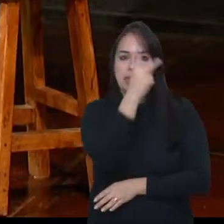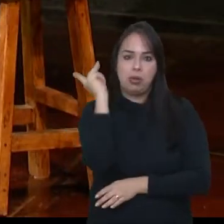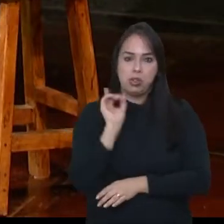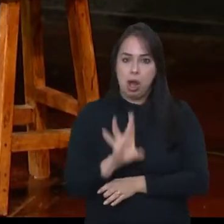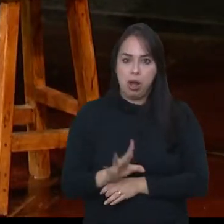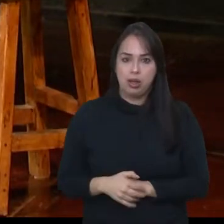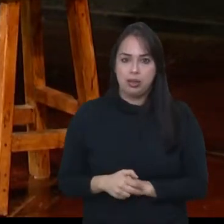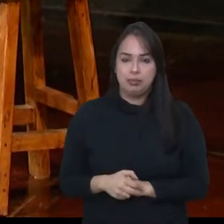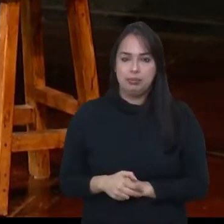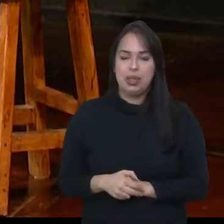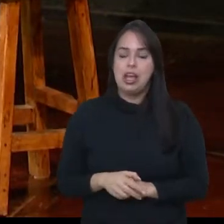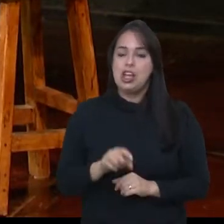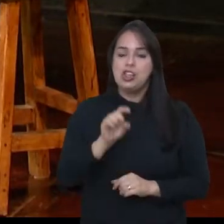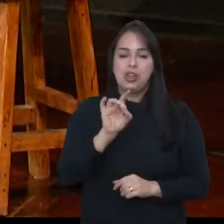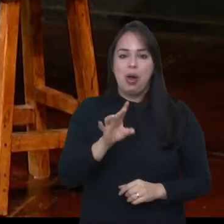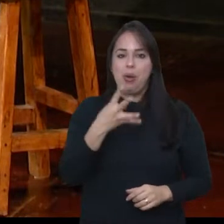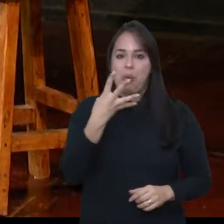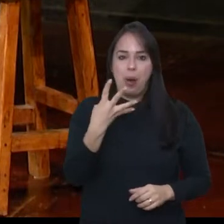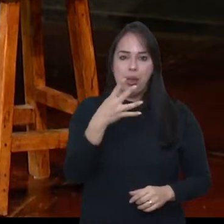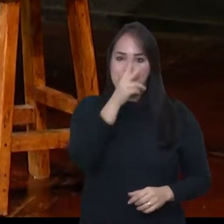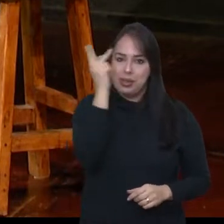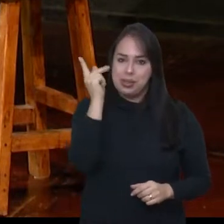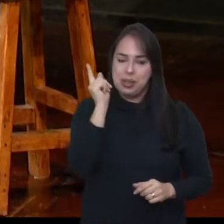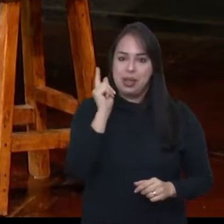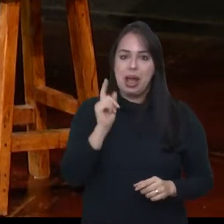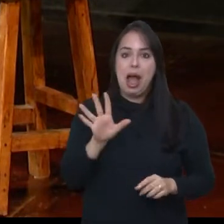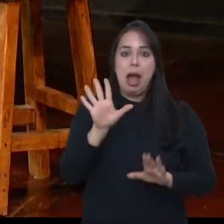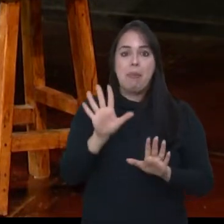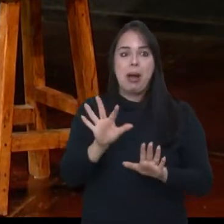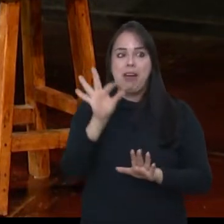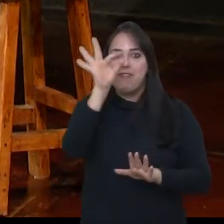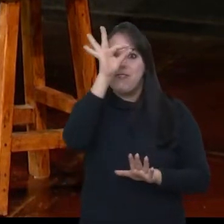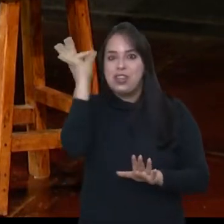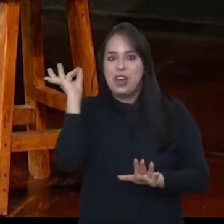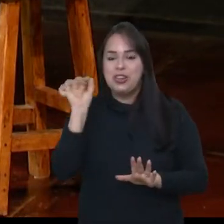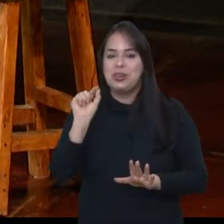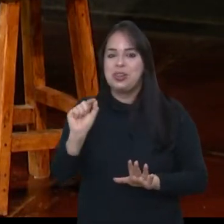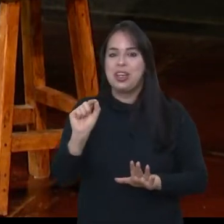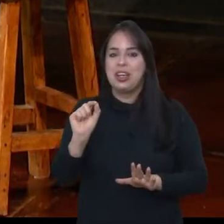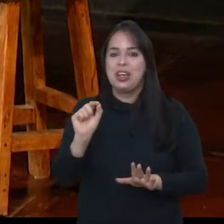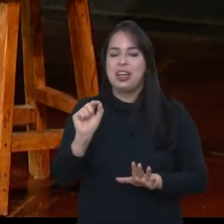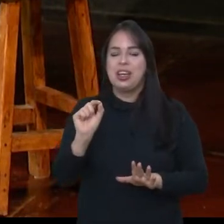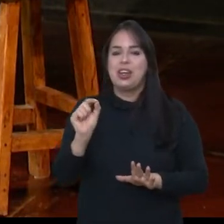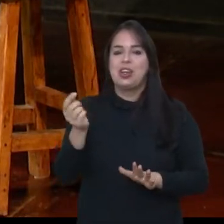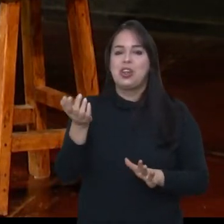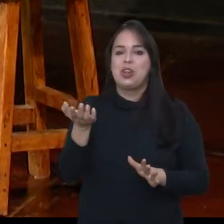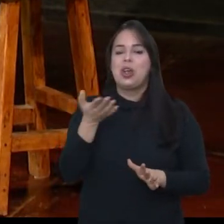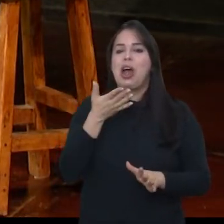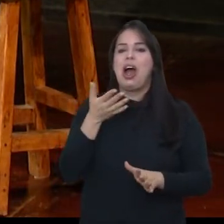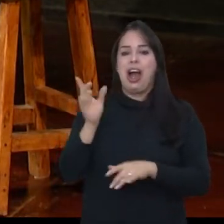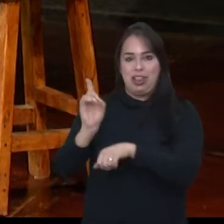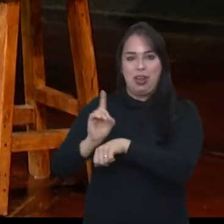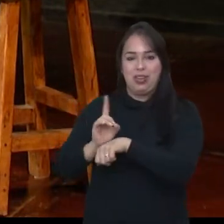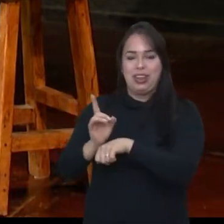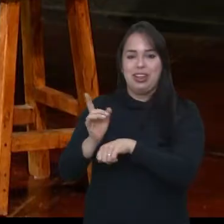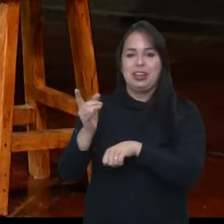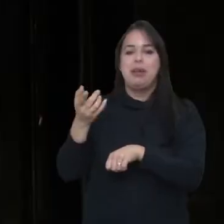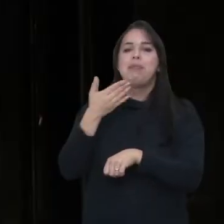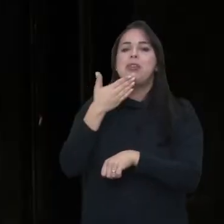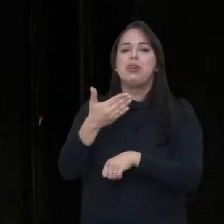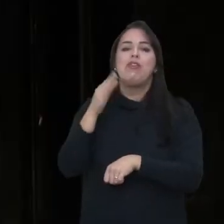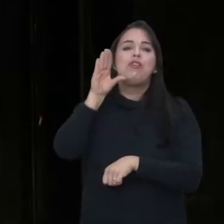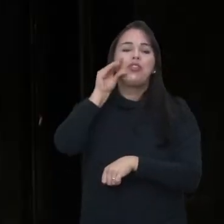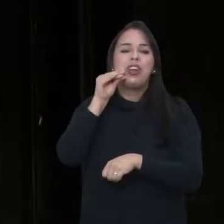não, eu juro que você era, quatro pessoas, que, assim, a sorte que não vendeu muito hamburguer no dia, que a moça da hamburgueria falou pros funcionários sentar,